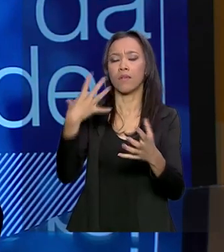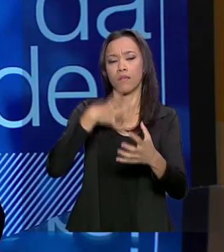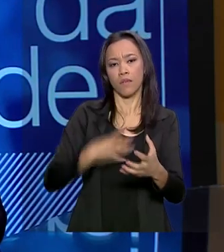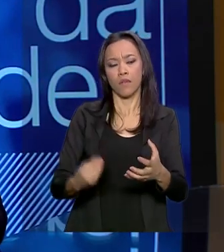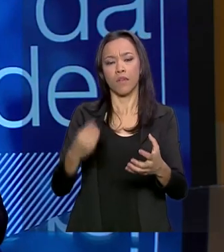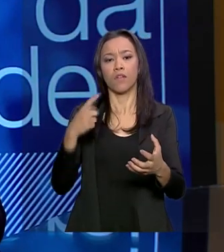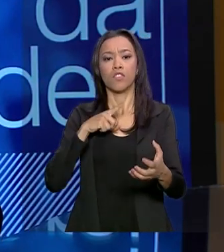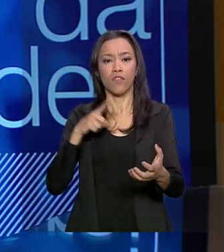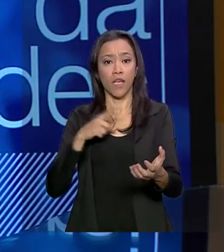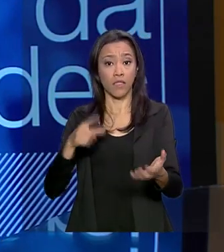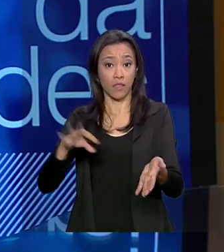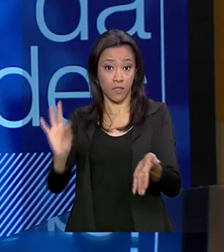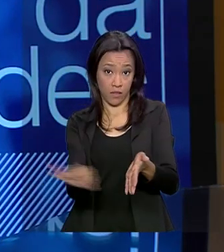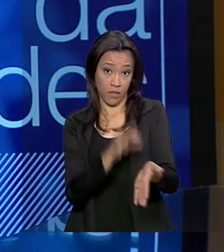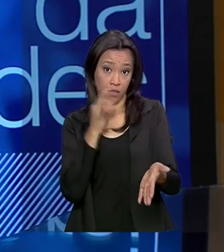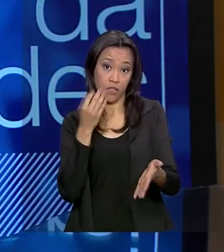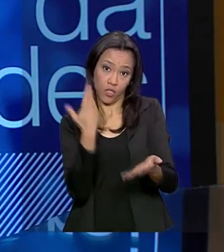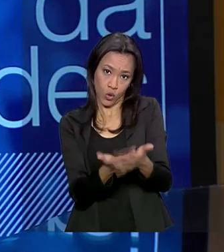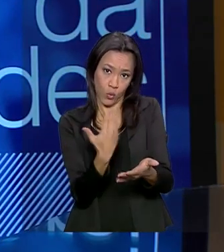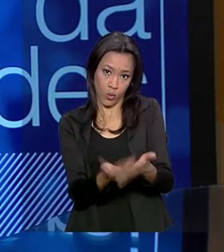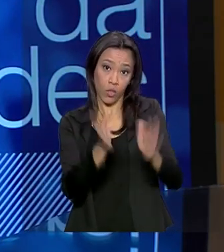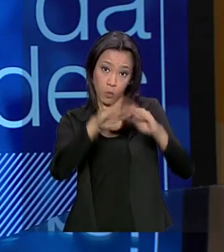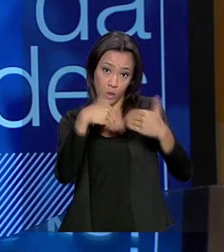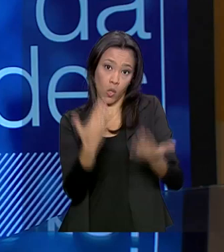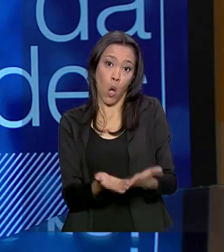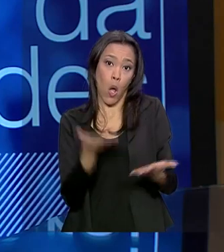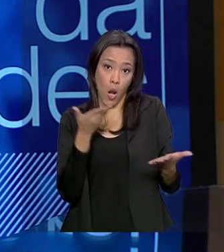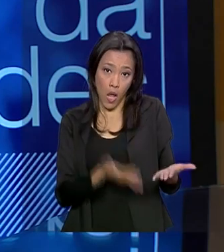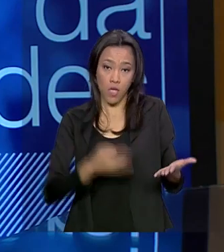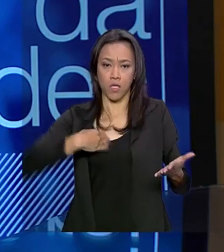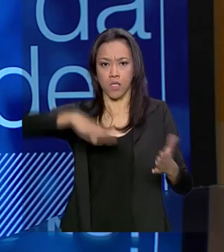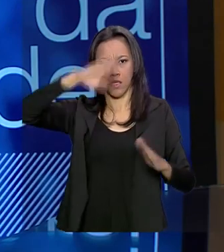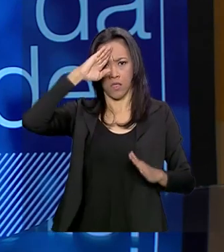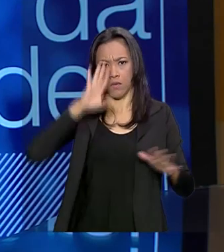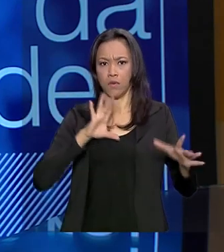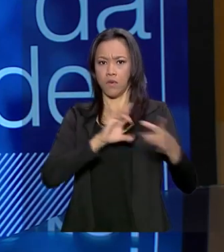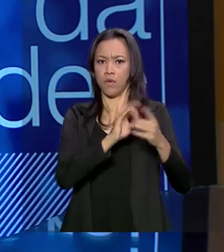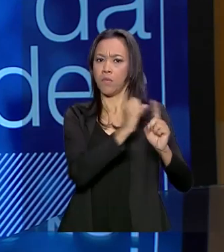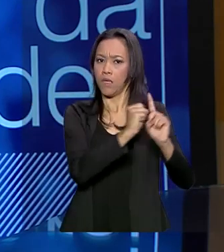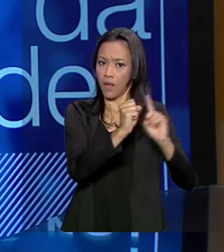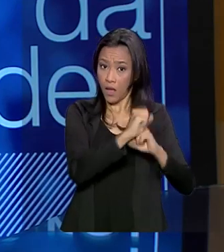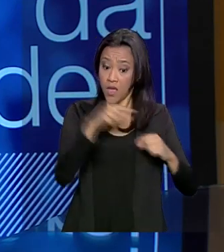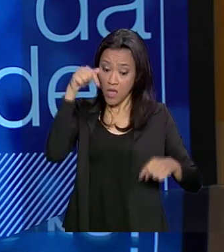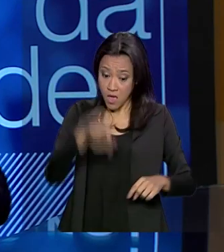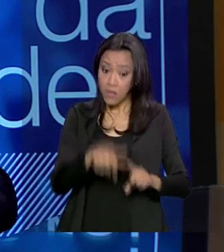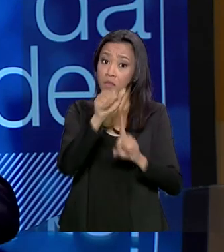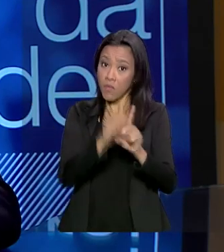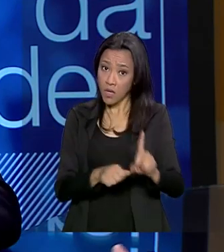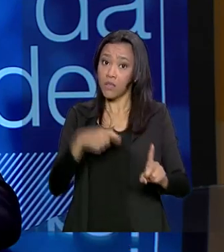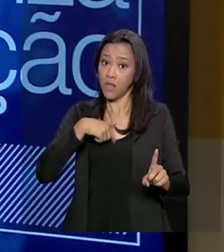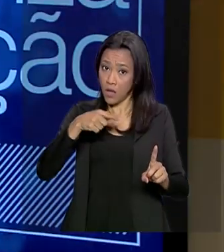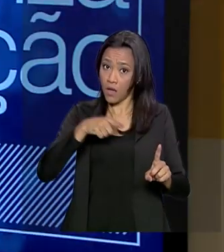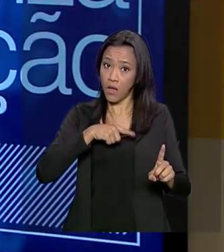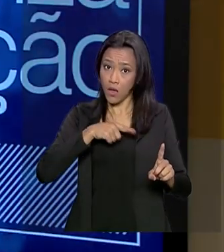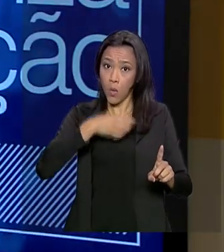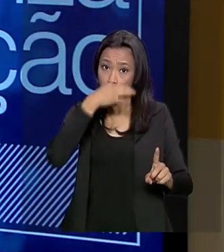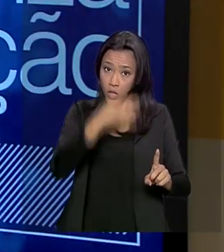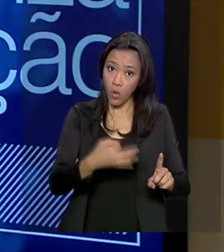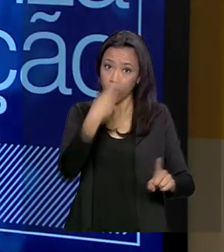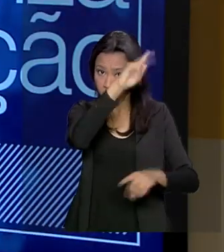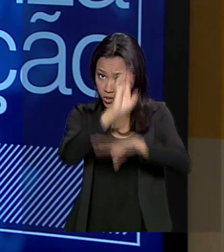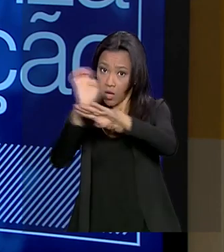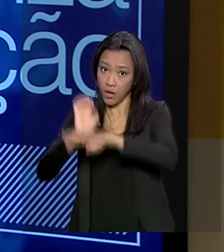escolas cívico-militares. E neste mês, tem um prazo para os Estados se manifestarem em relação às escolas? Se eles querem aderir ou não,